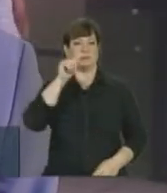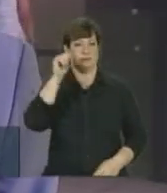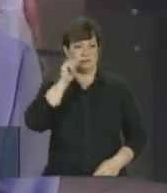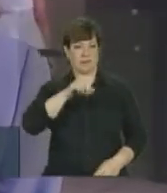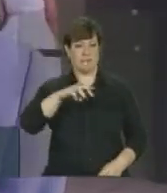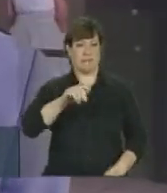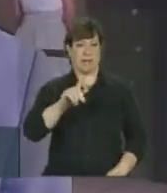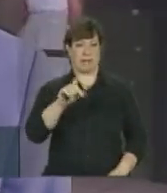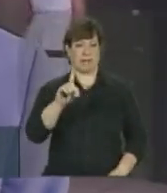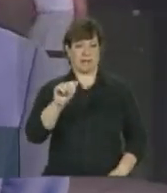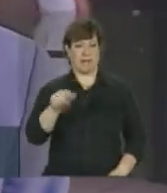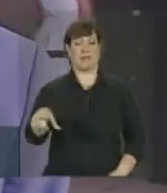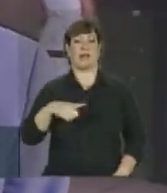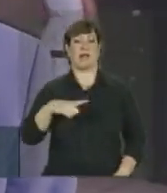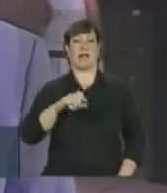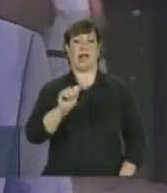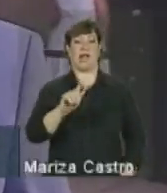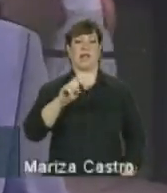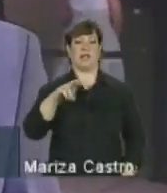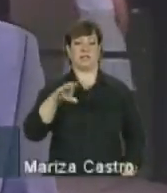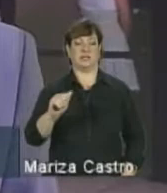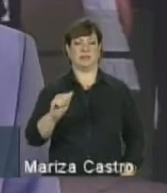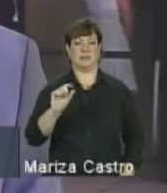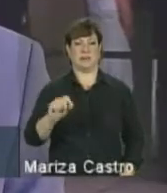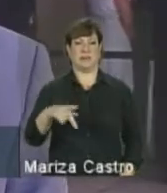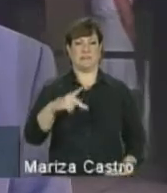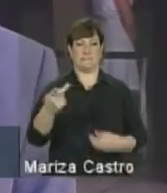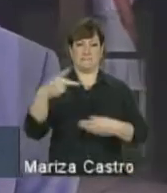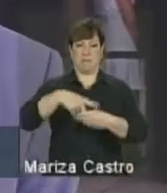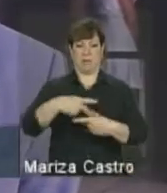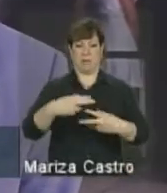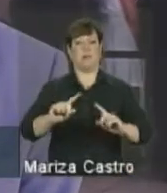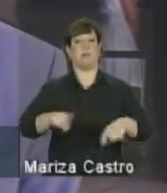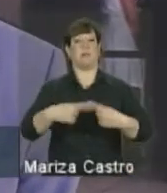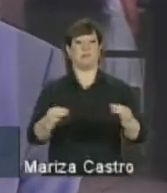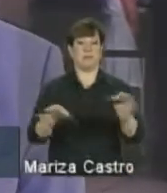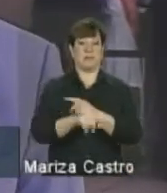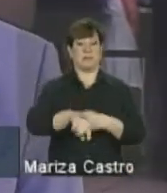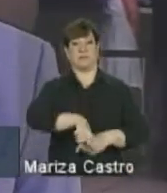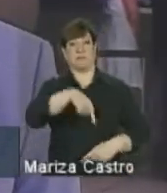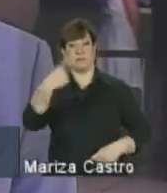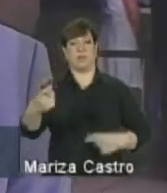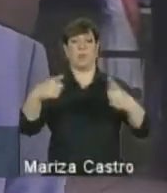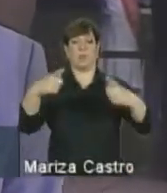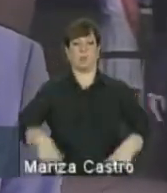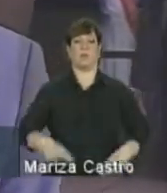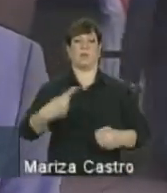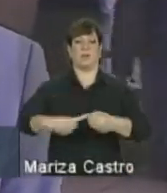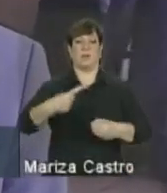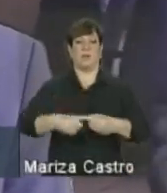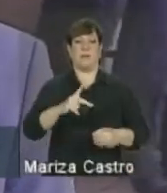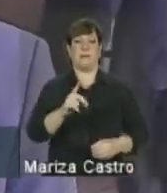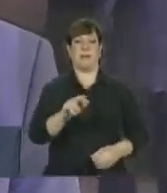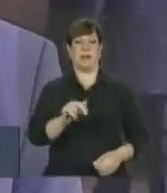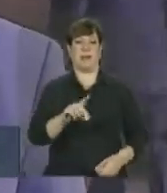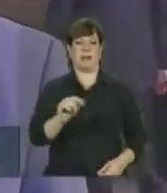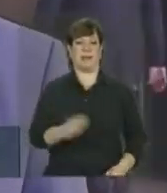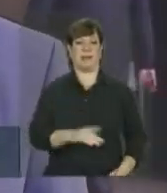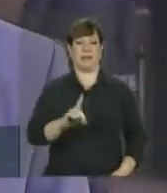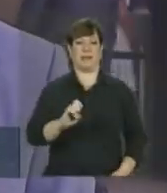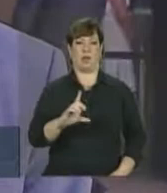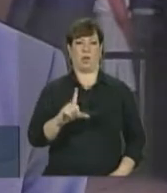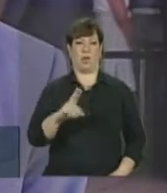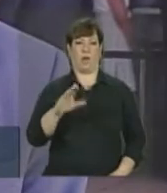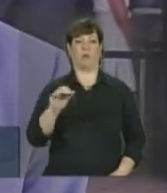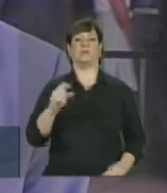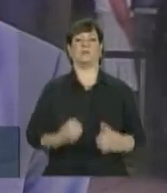Magda Chambriar. Terminado esse evento, ela segue para a Parada de Lucas, onde vai inaugurar a Clínica da